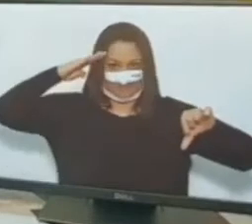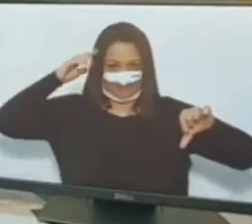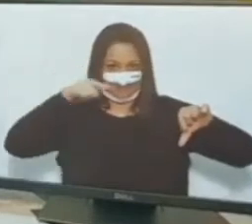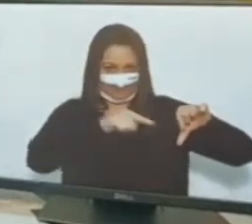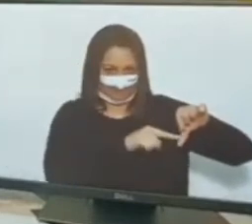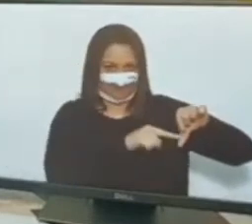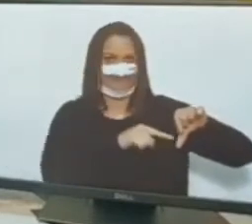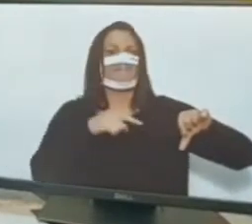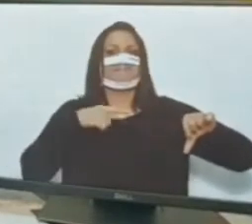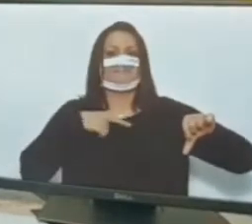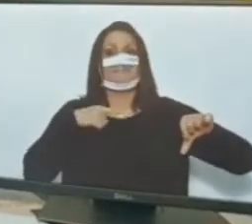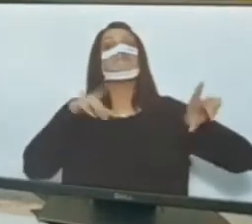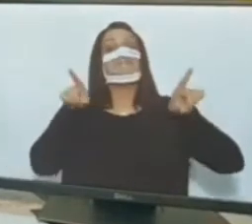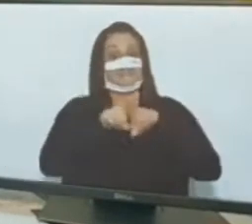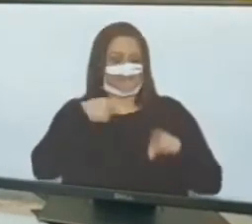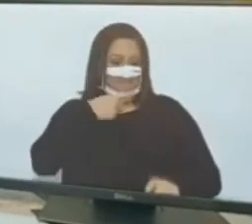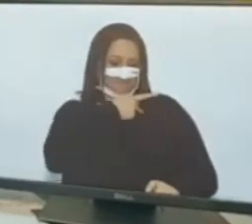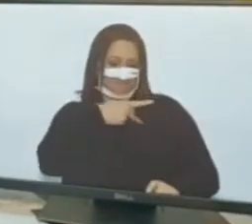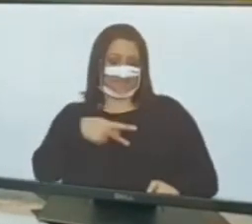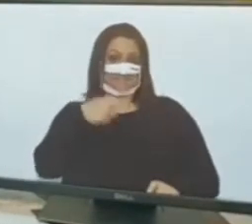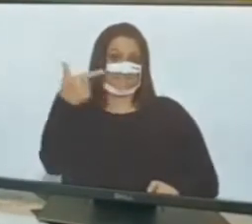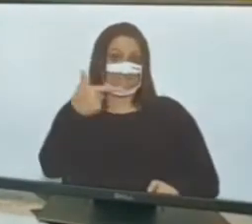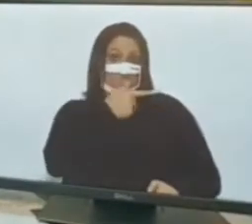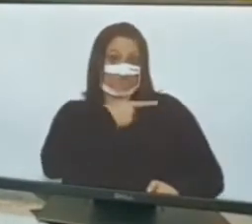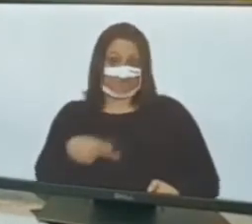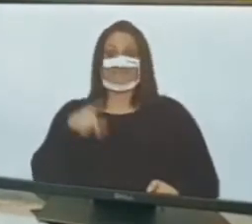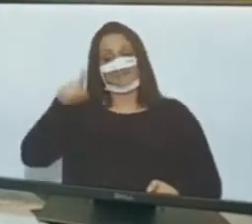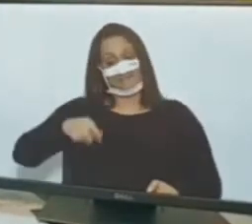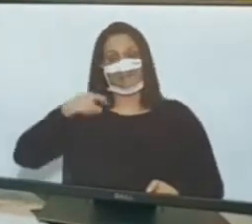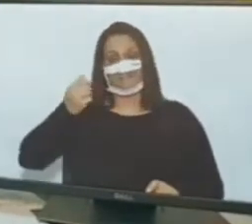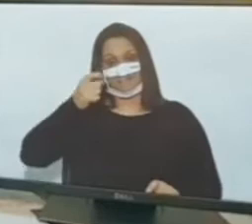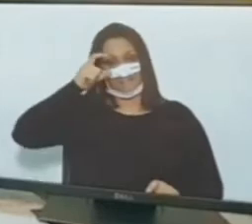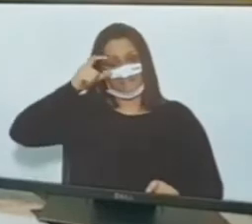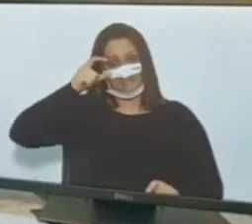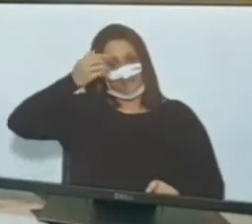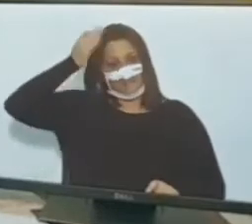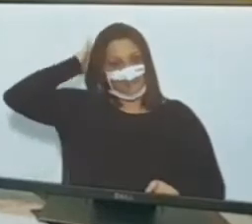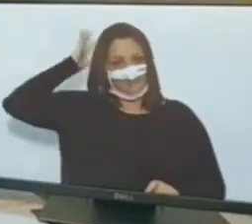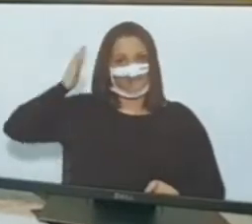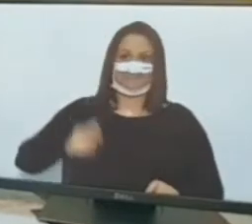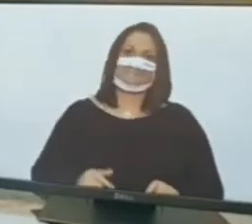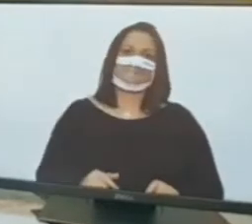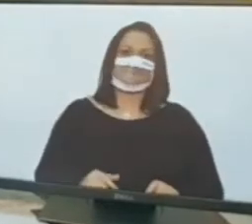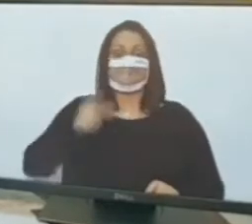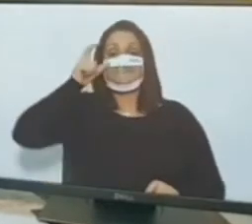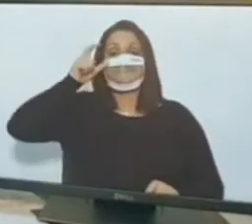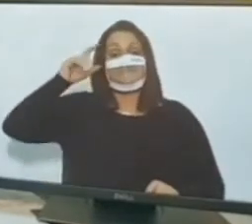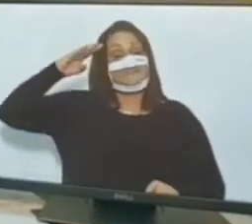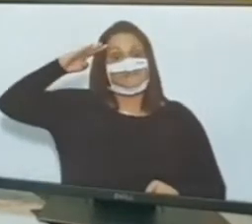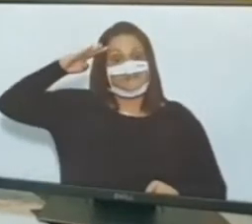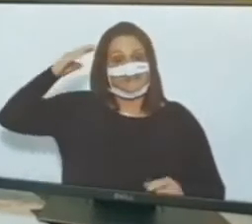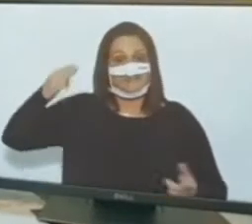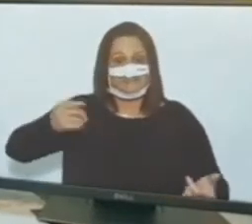Sem contar com o vice Mourão. Votaram numa chave, tinha um capitão como presidente e como vice um general. É